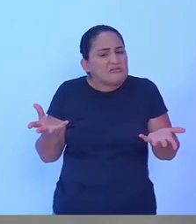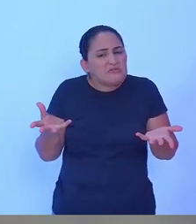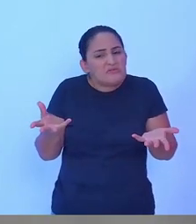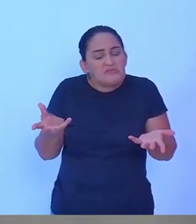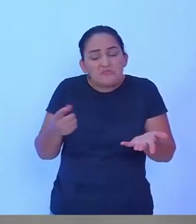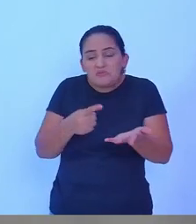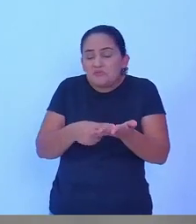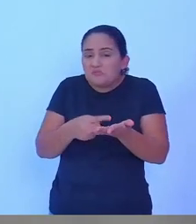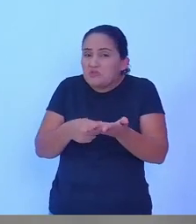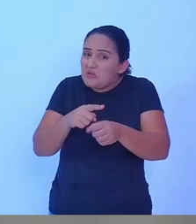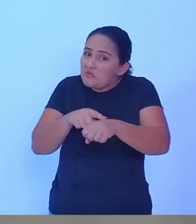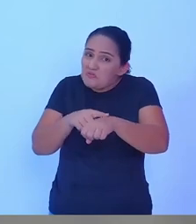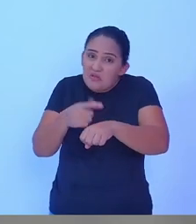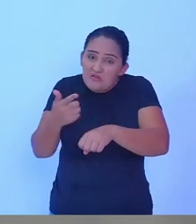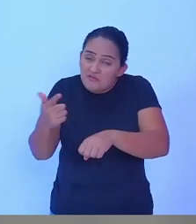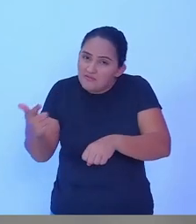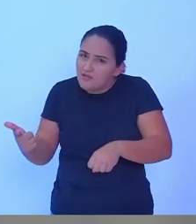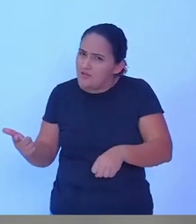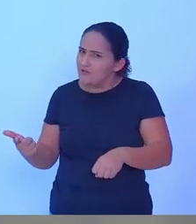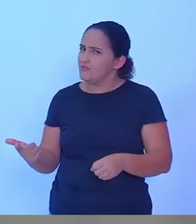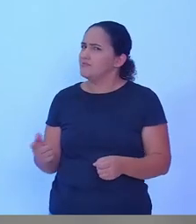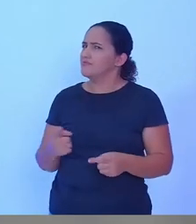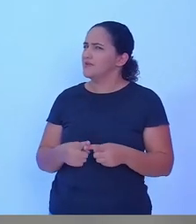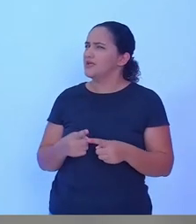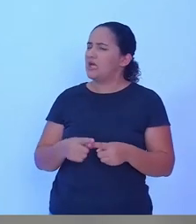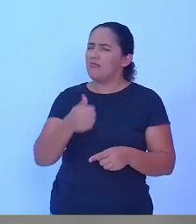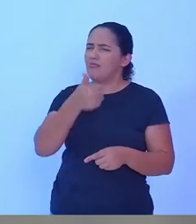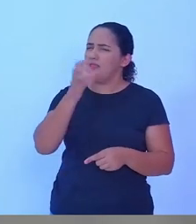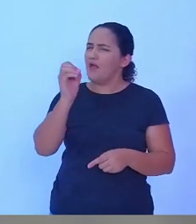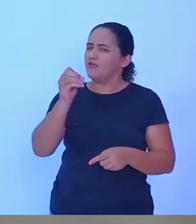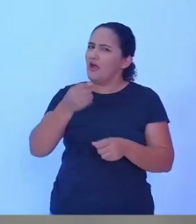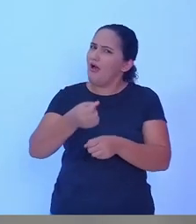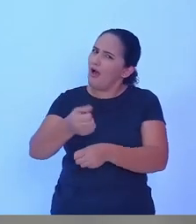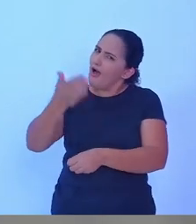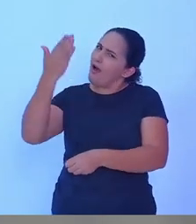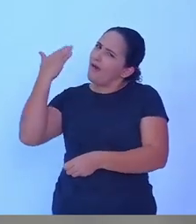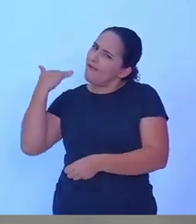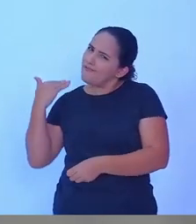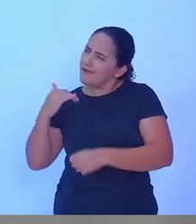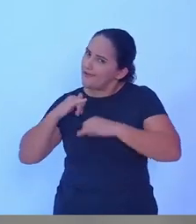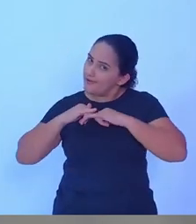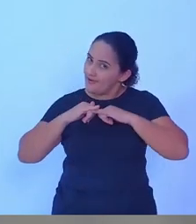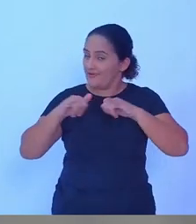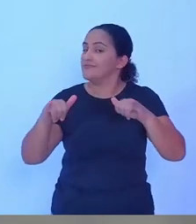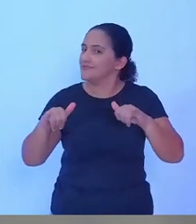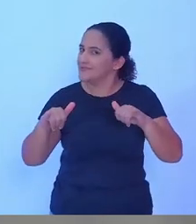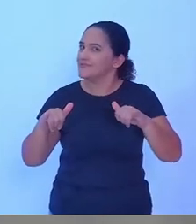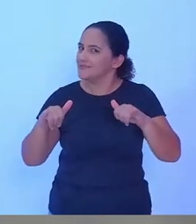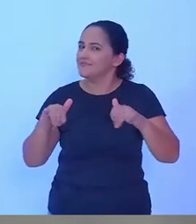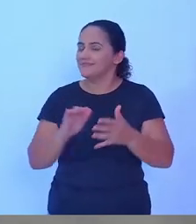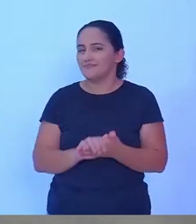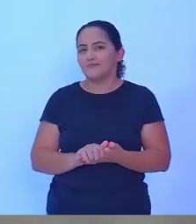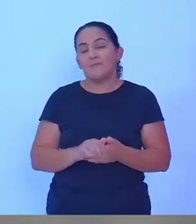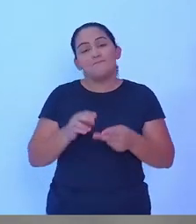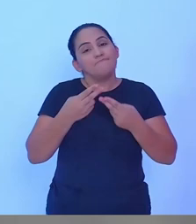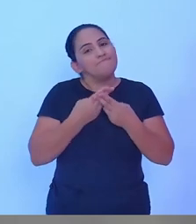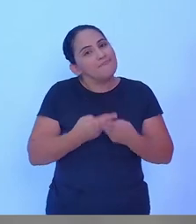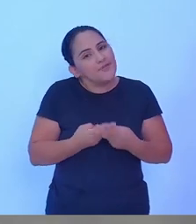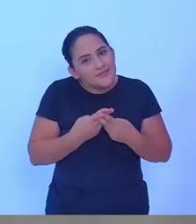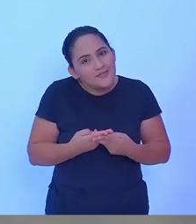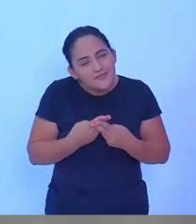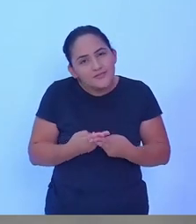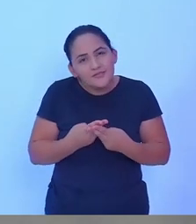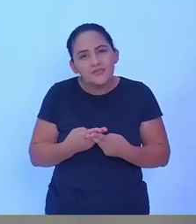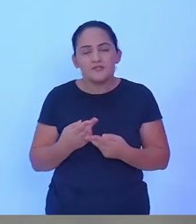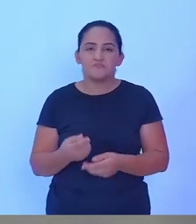dizendo, eu irei no debate. Não quis aparecer, paciência. É uma prerrogativa que cabe